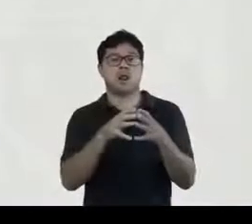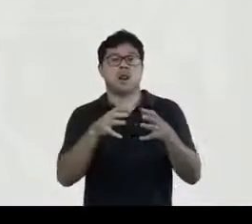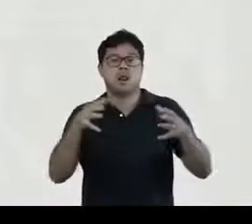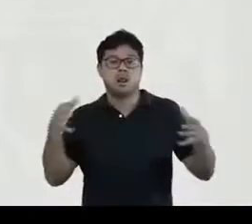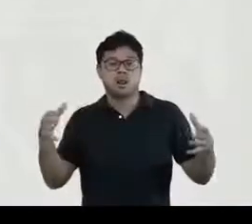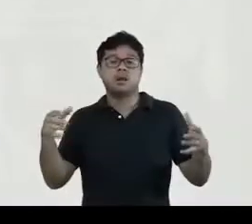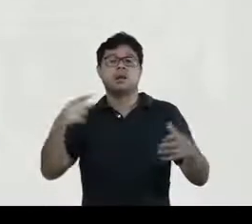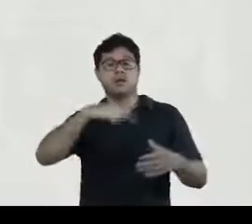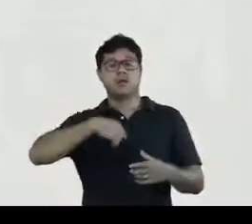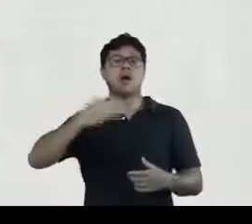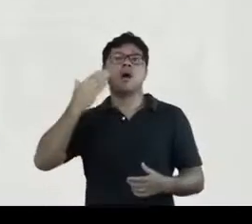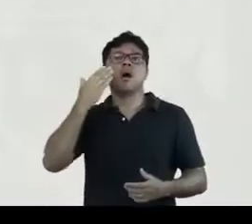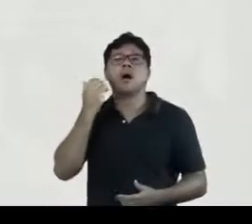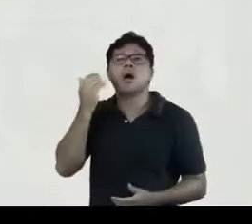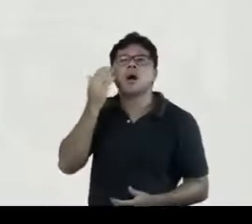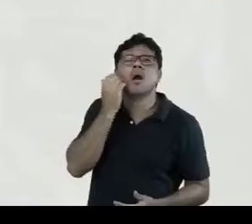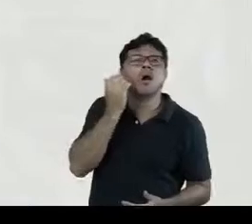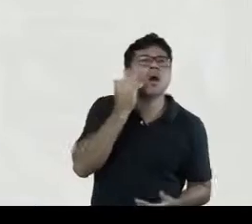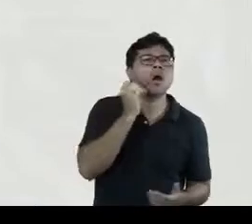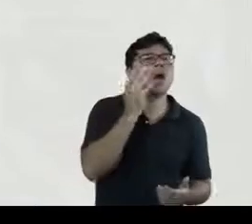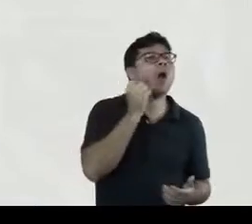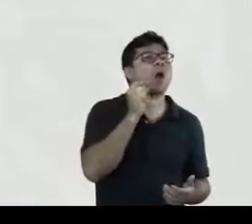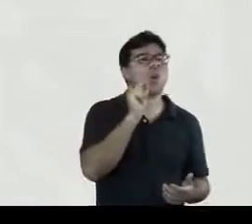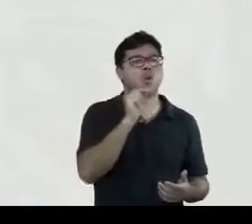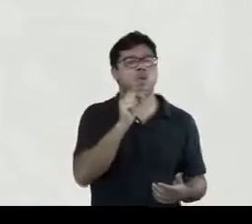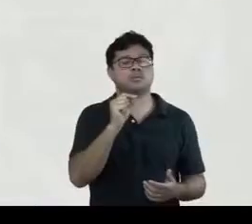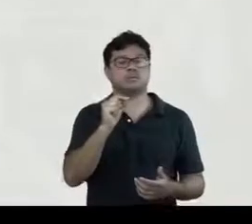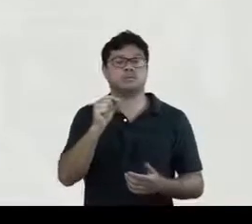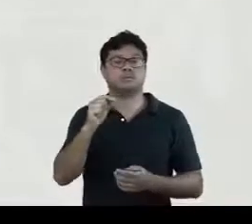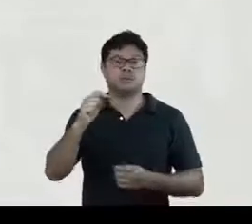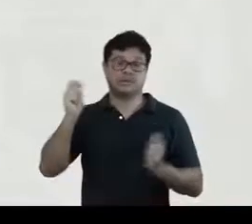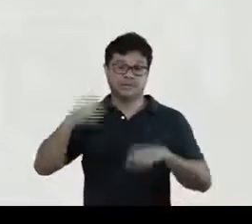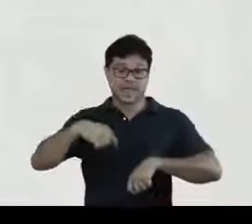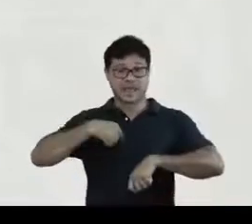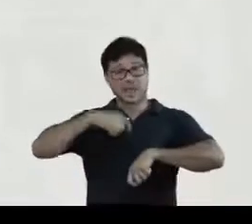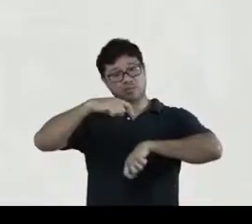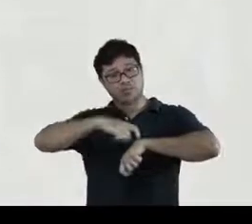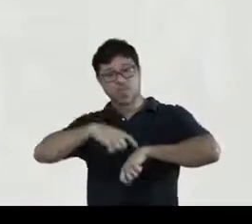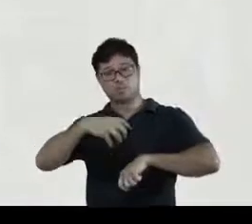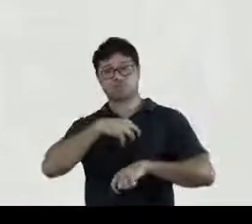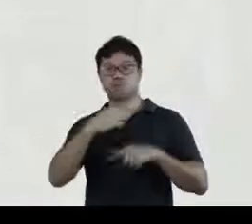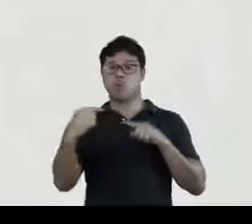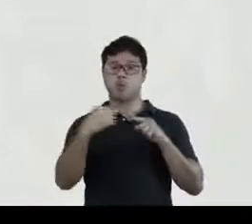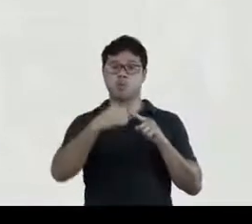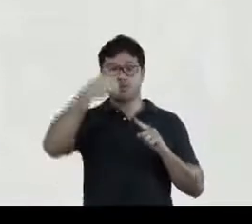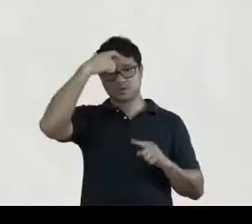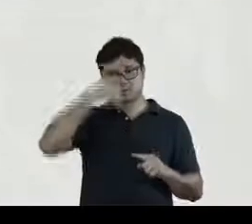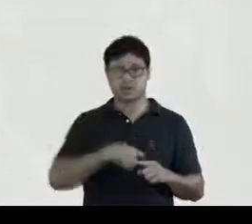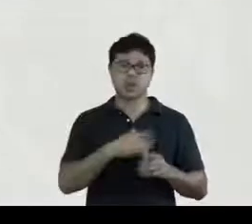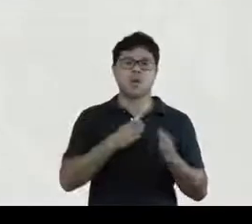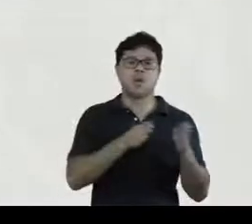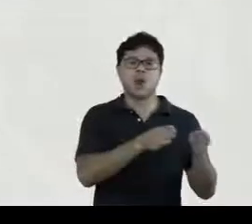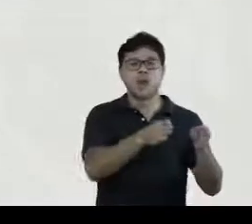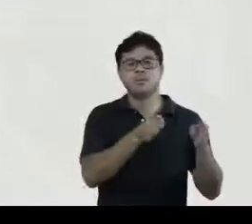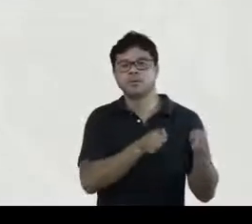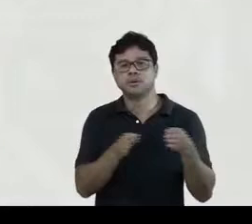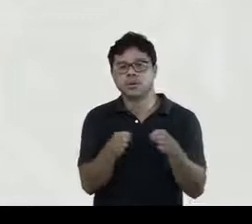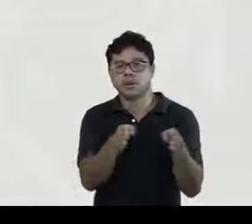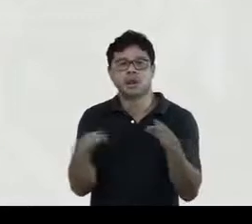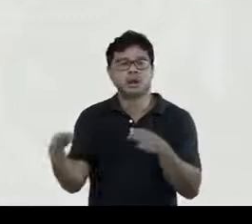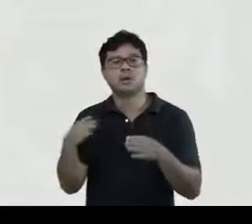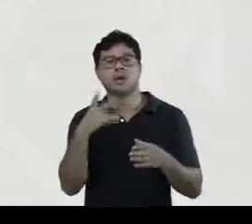nós tiramos proveito disso de acordo com as nossas possibilidades de acordo com os caminhos que nós